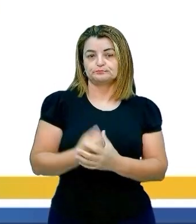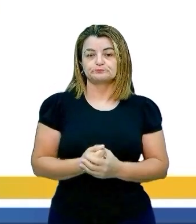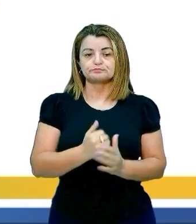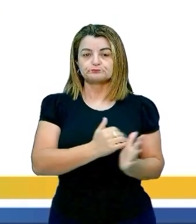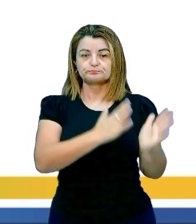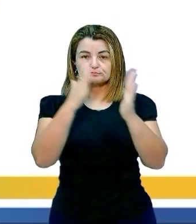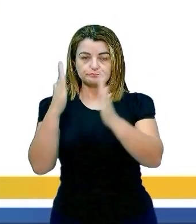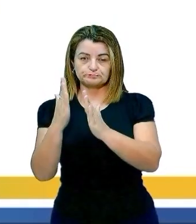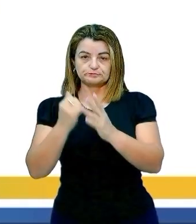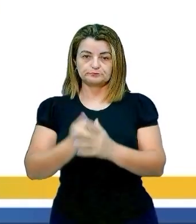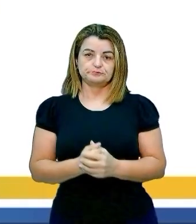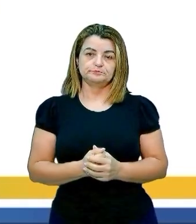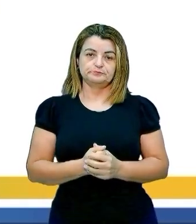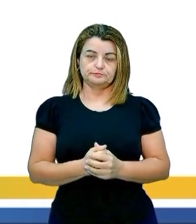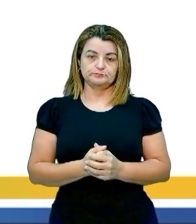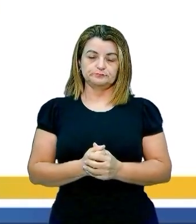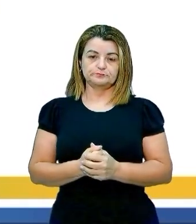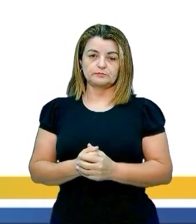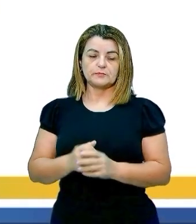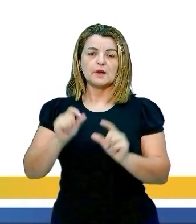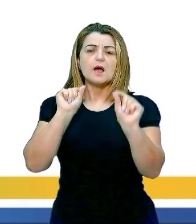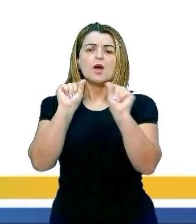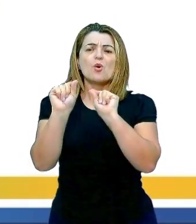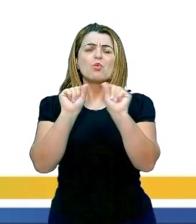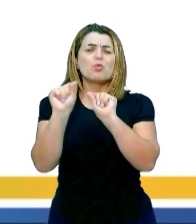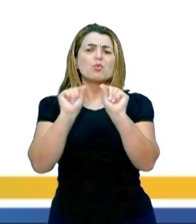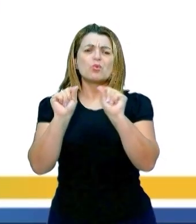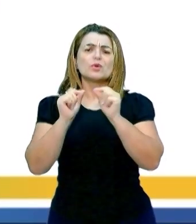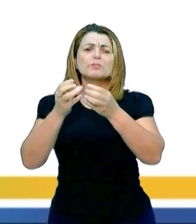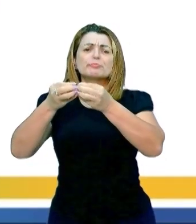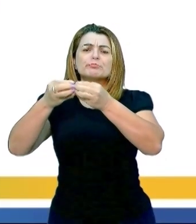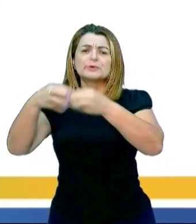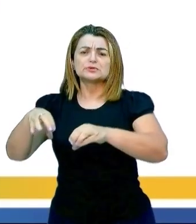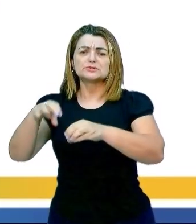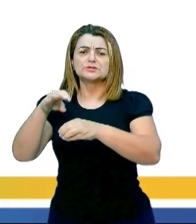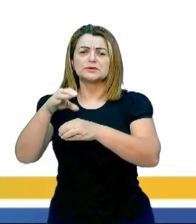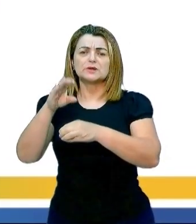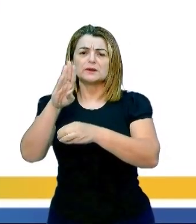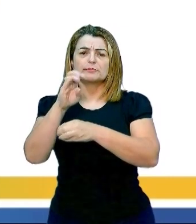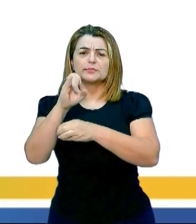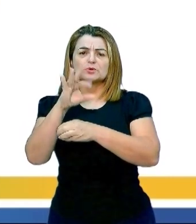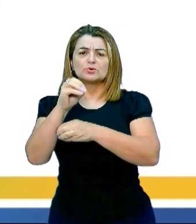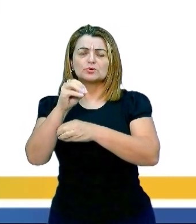Vamos adiante. Então, o que é que ameaça a biodiversidade?